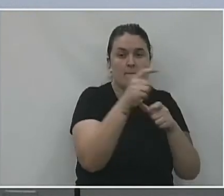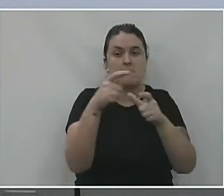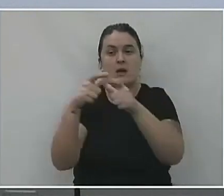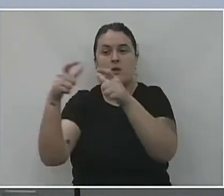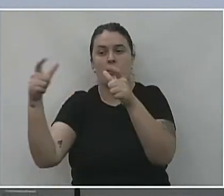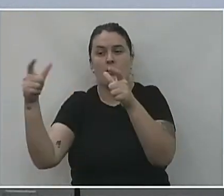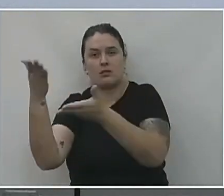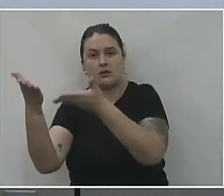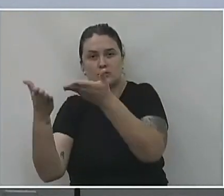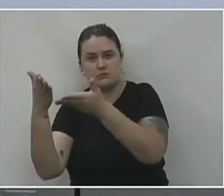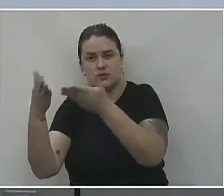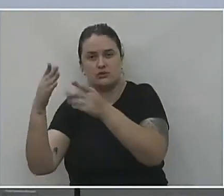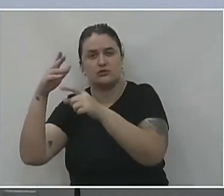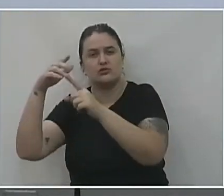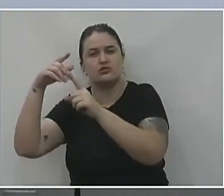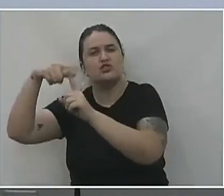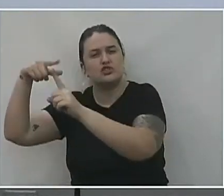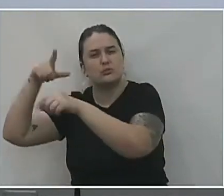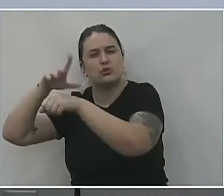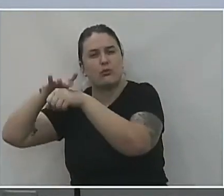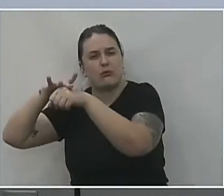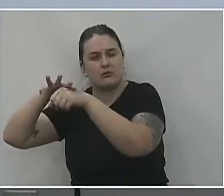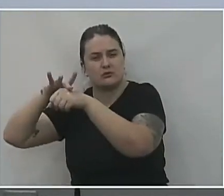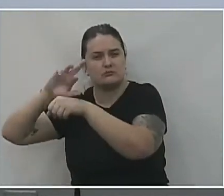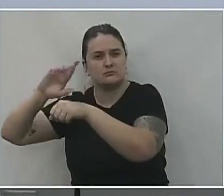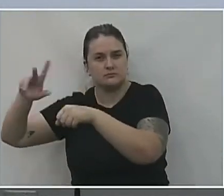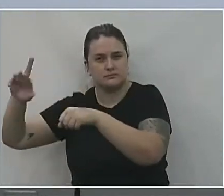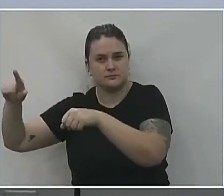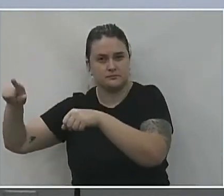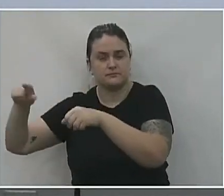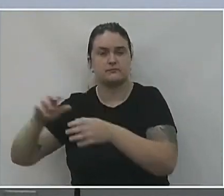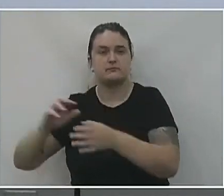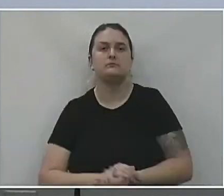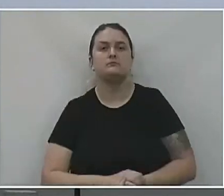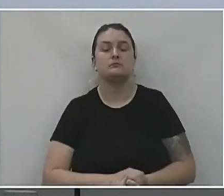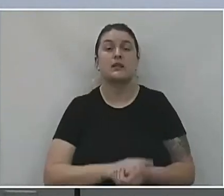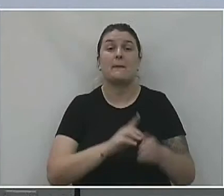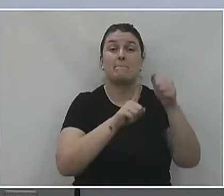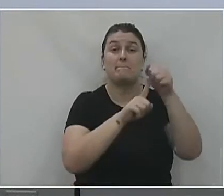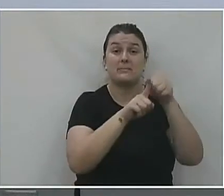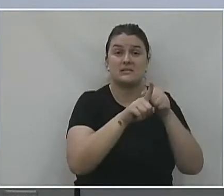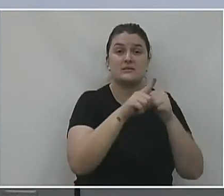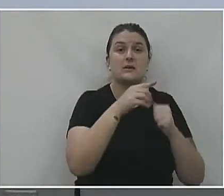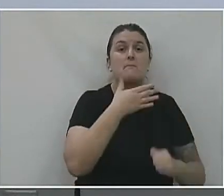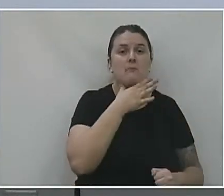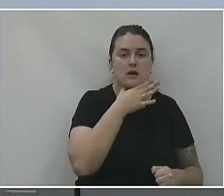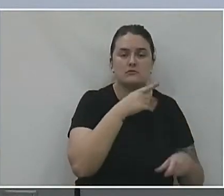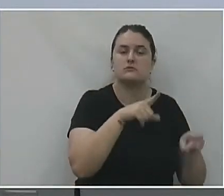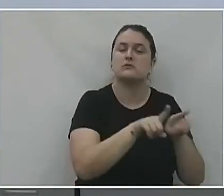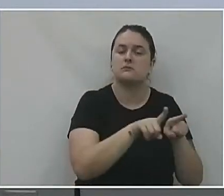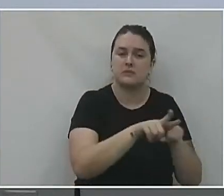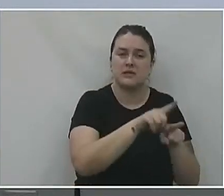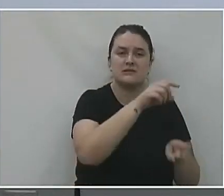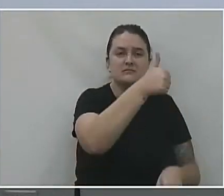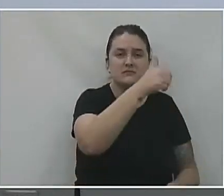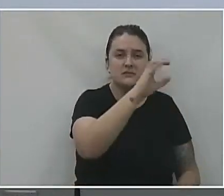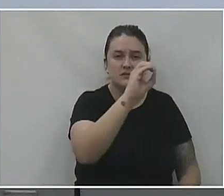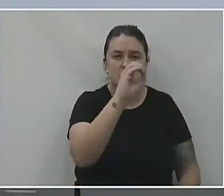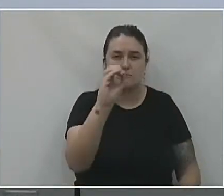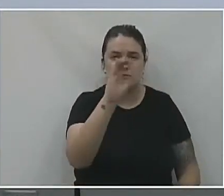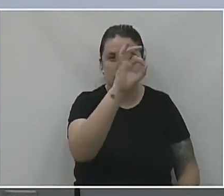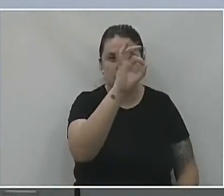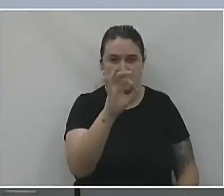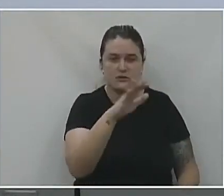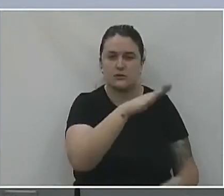nós tínhamos ocupação de 100% dos leitos porque eram bem menos leitos. Em março também tivemos 100% de ocupação desses